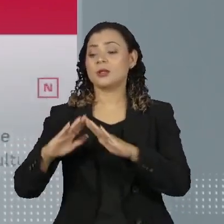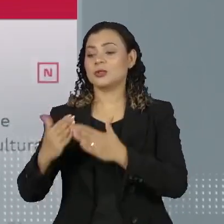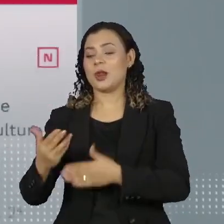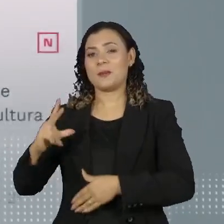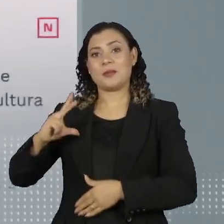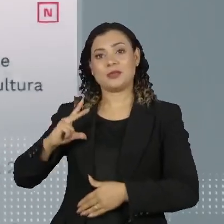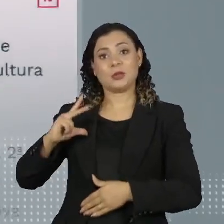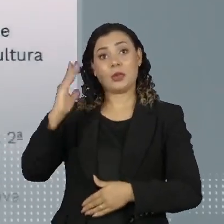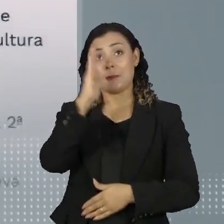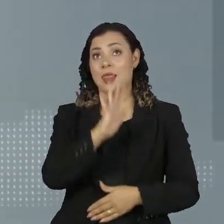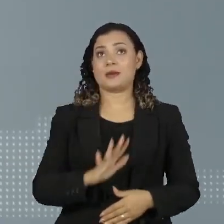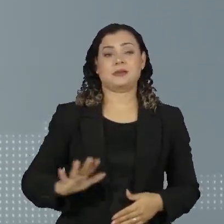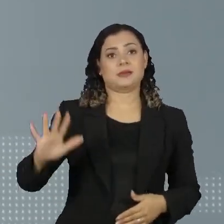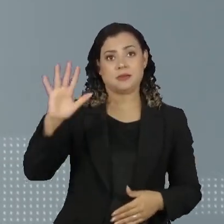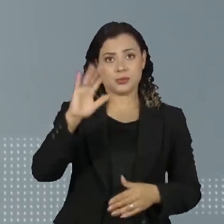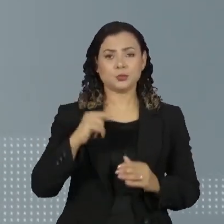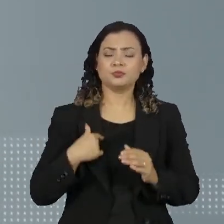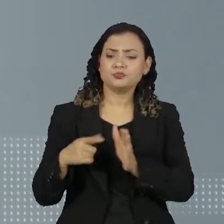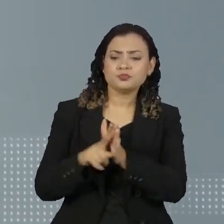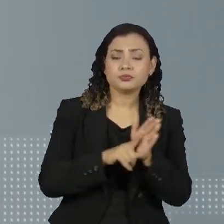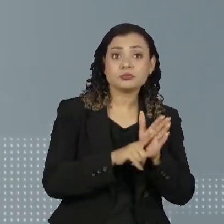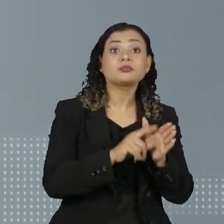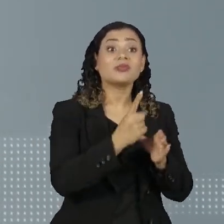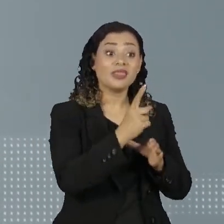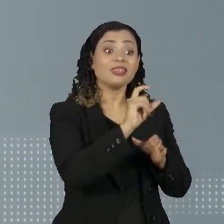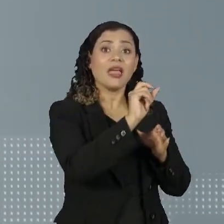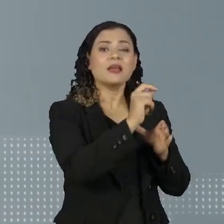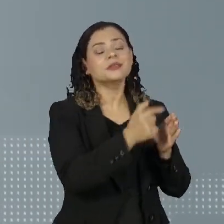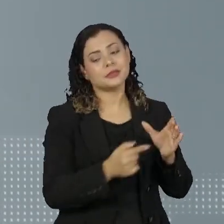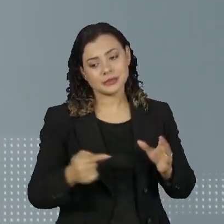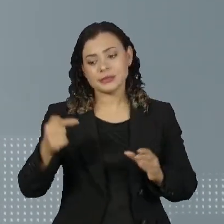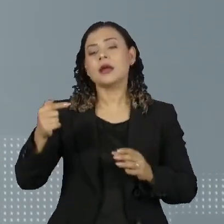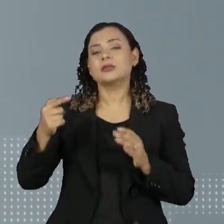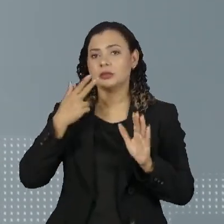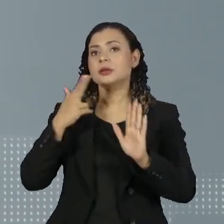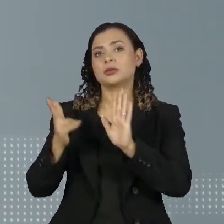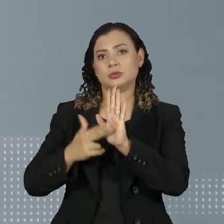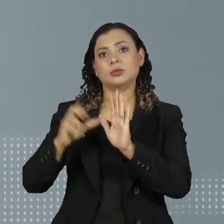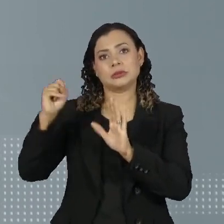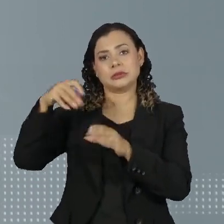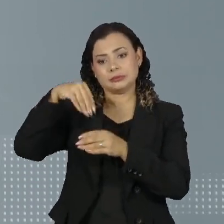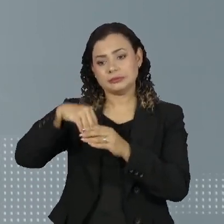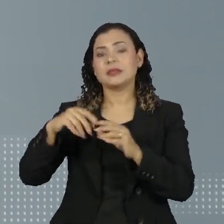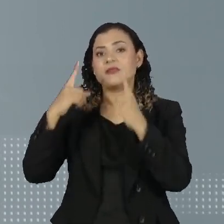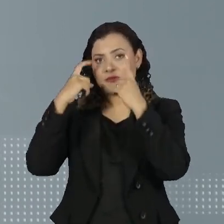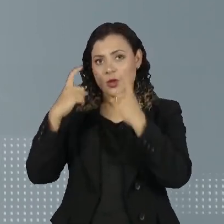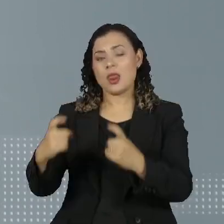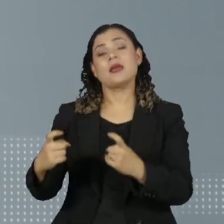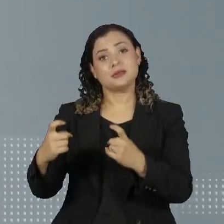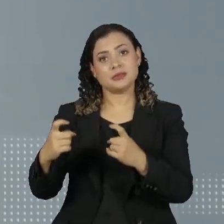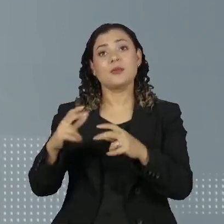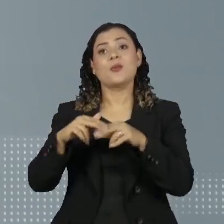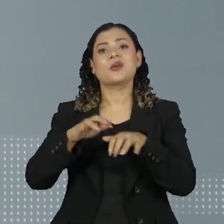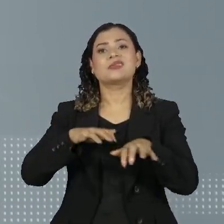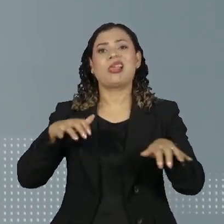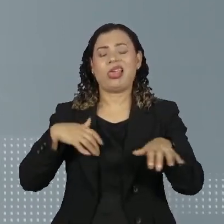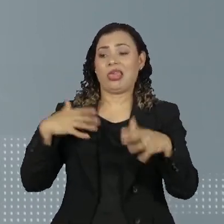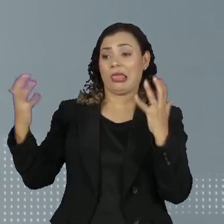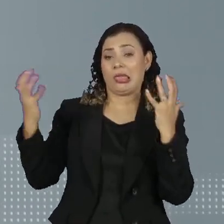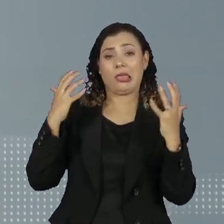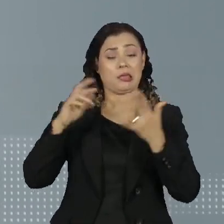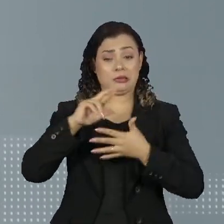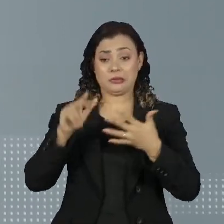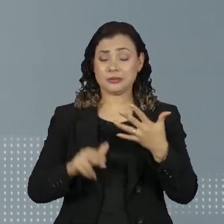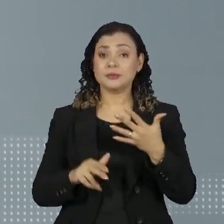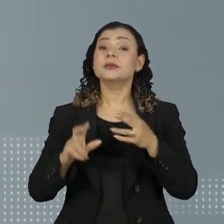particulares de todo o país. Sete em cada dez notaram um ambiente mais violento após o ensino remoto, entre